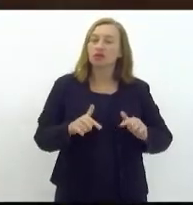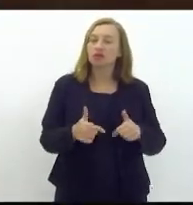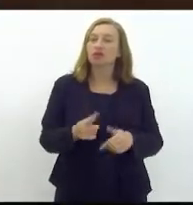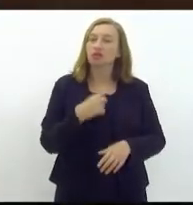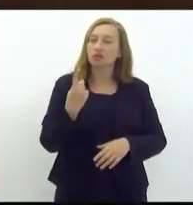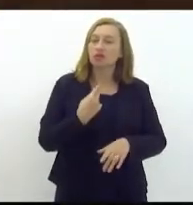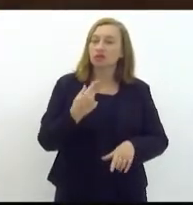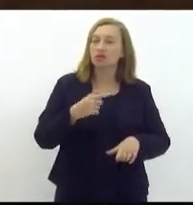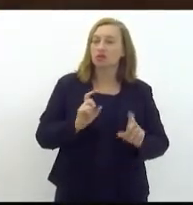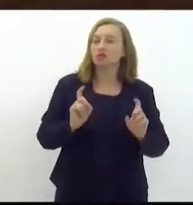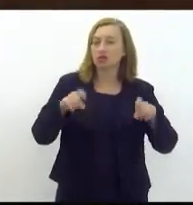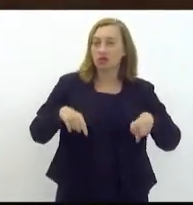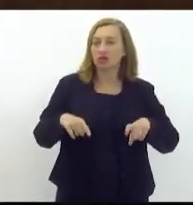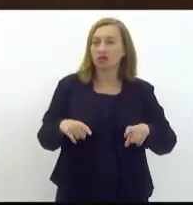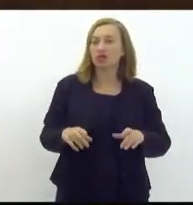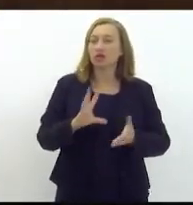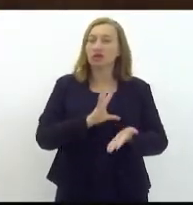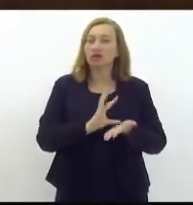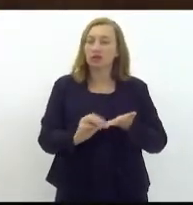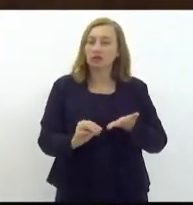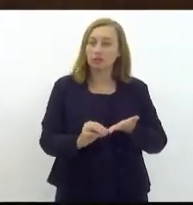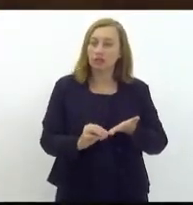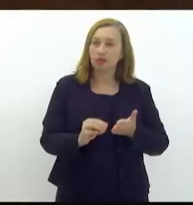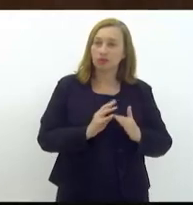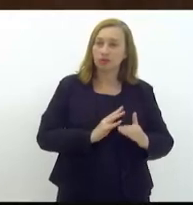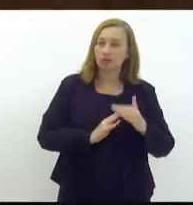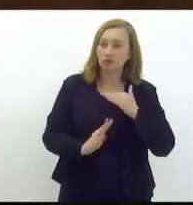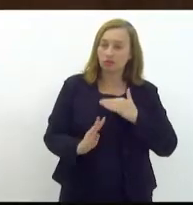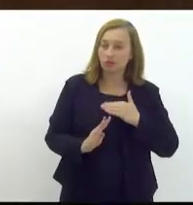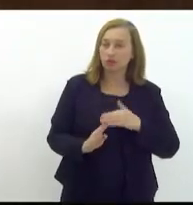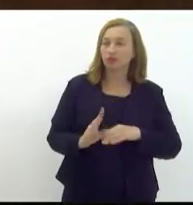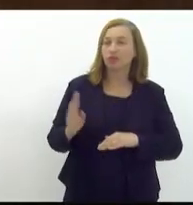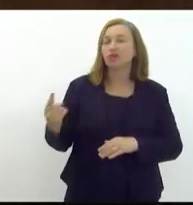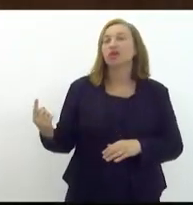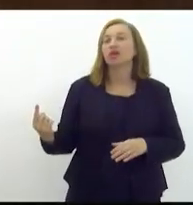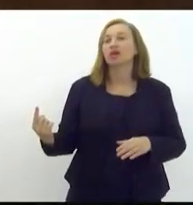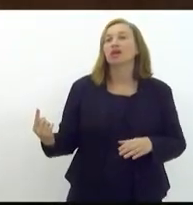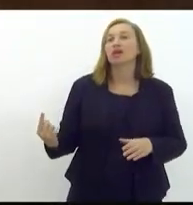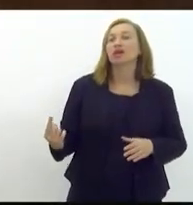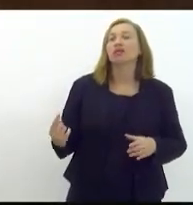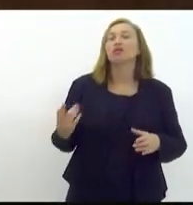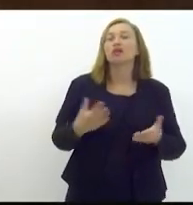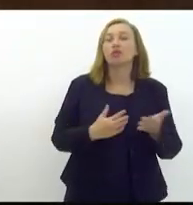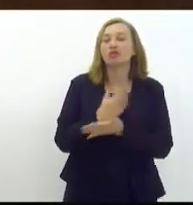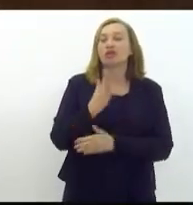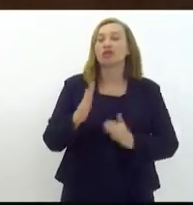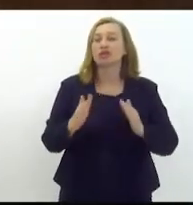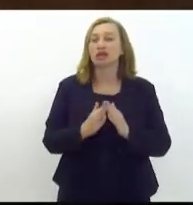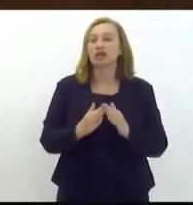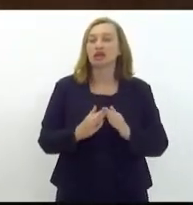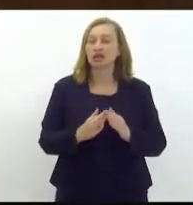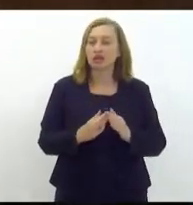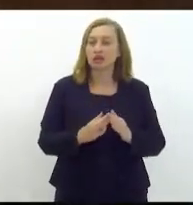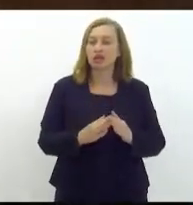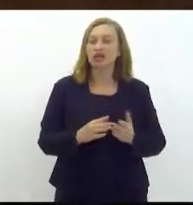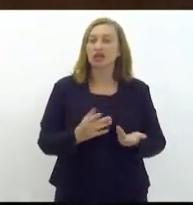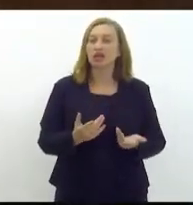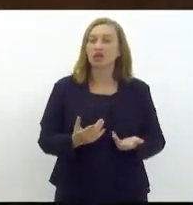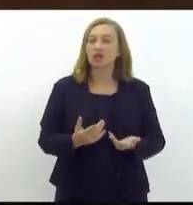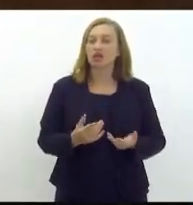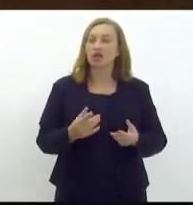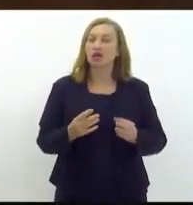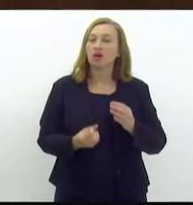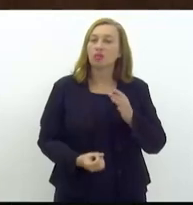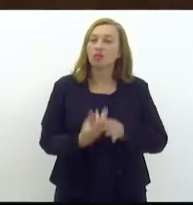mandato na pauta do refúgio e da migração. Foi aprovado por essa casa o dossiê que prevê a